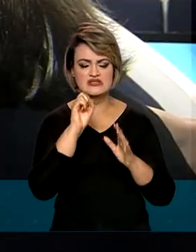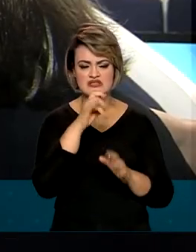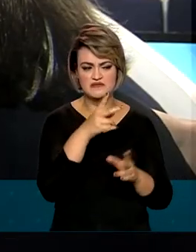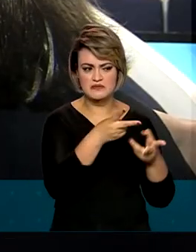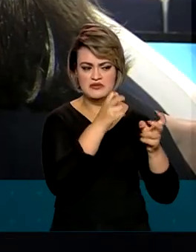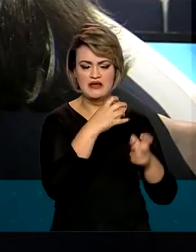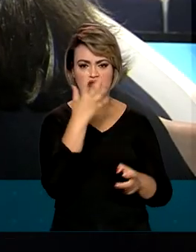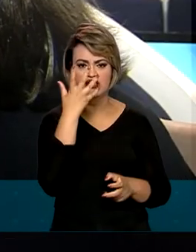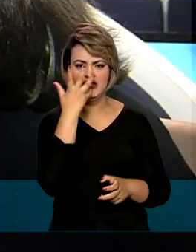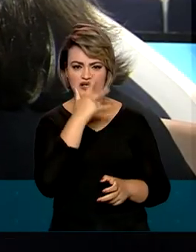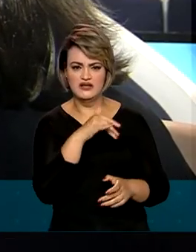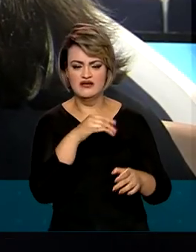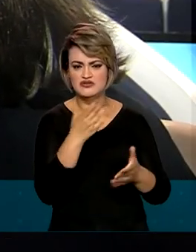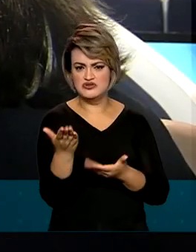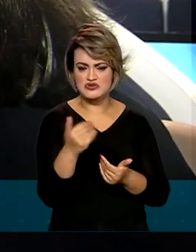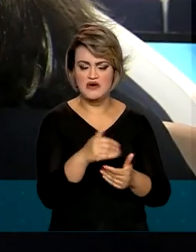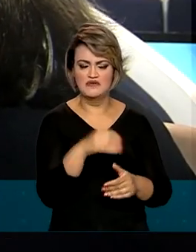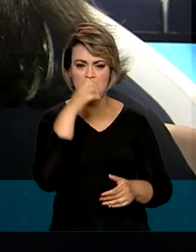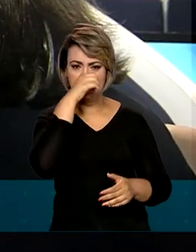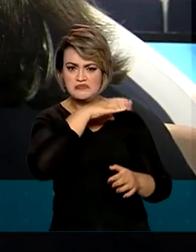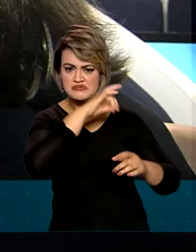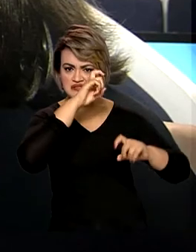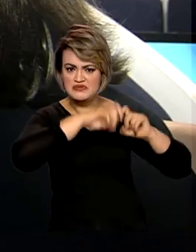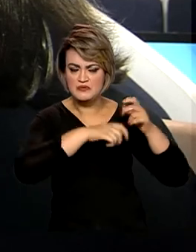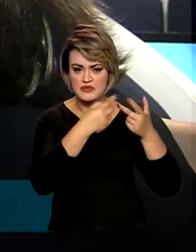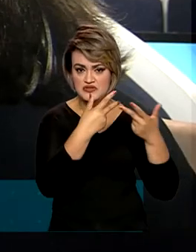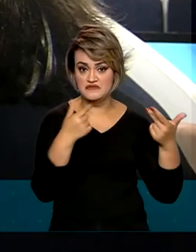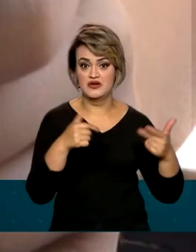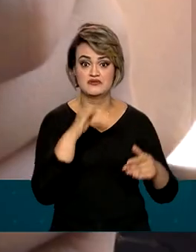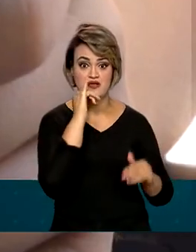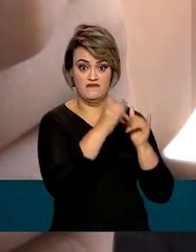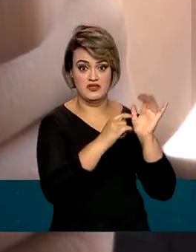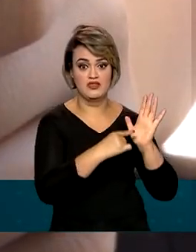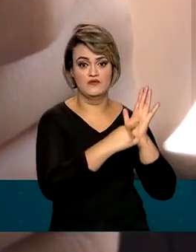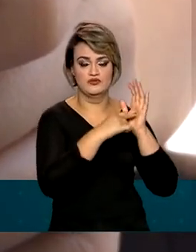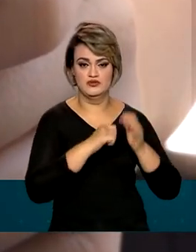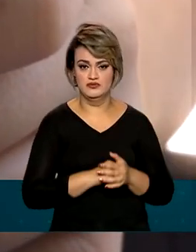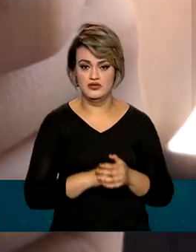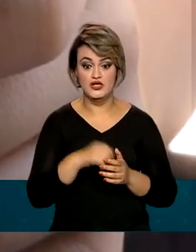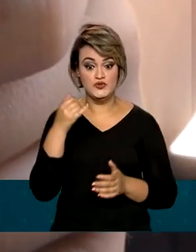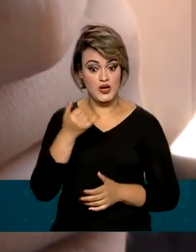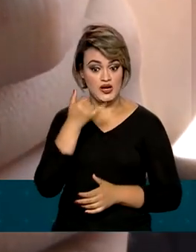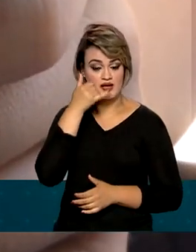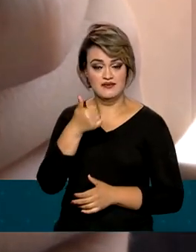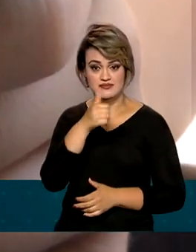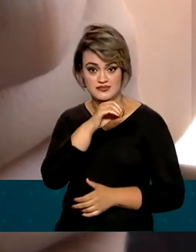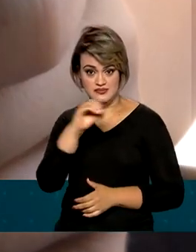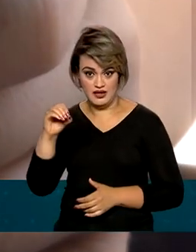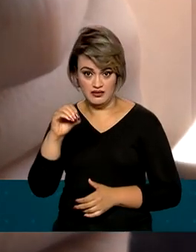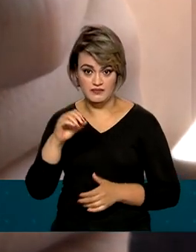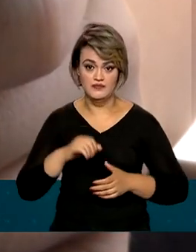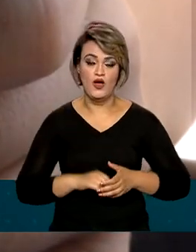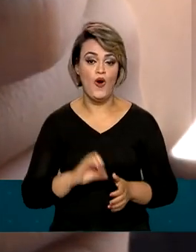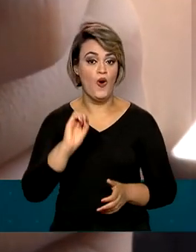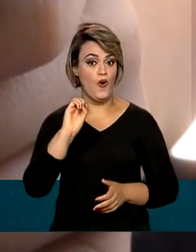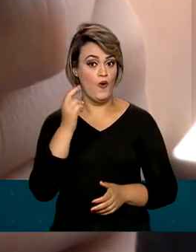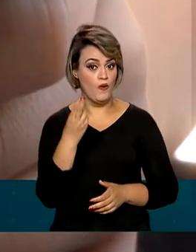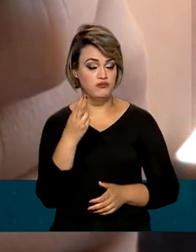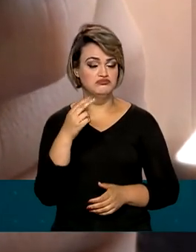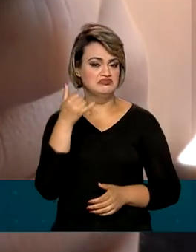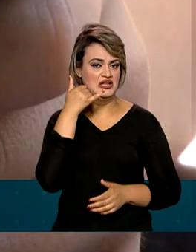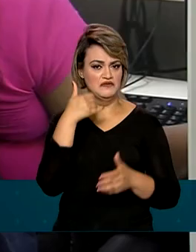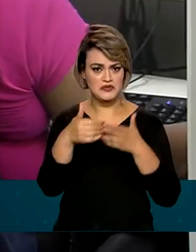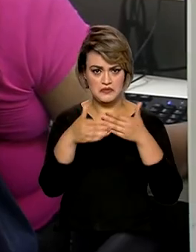abusos e exploração sexual de crianças e adolescentes. Basta discar o número do seu celular ou de um